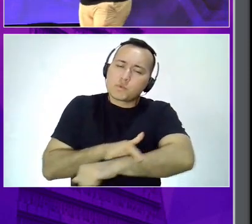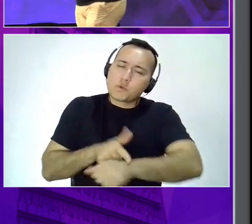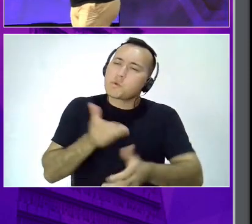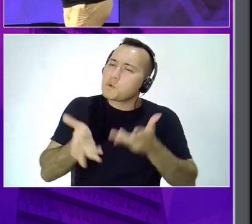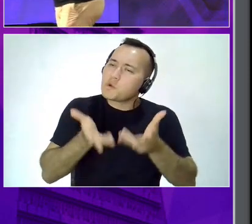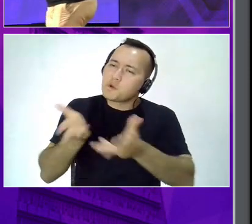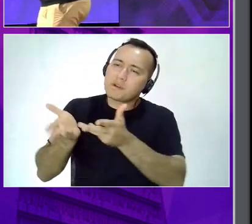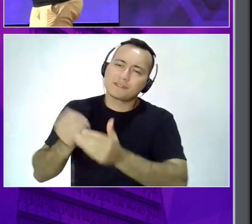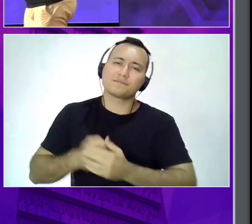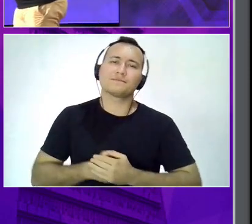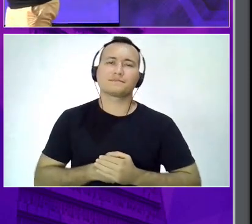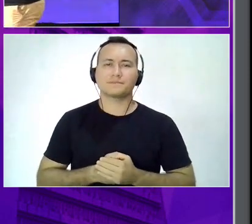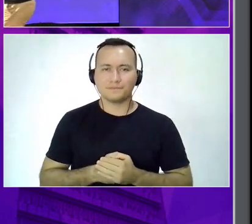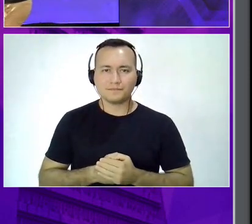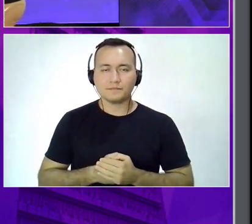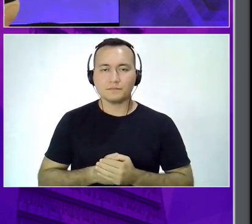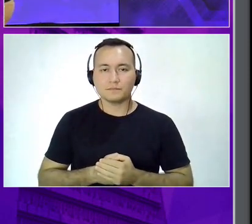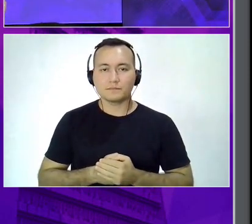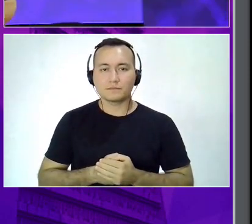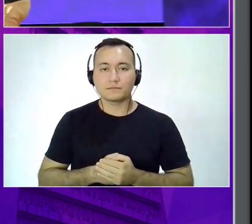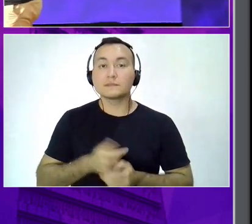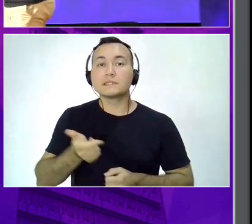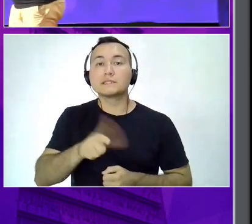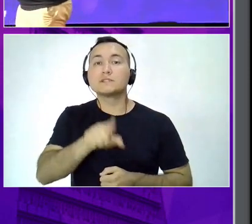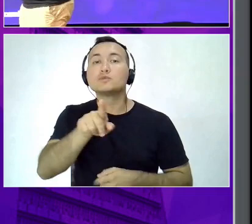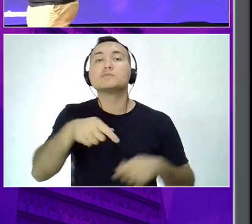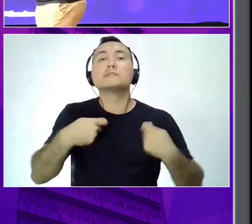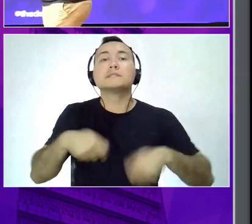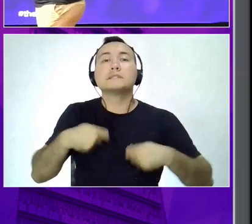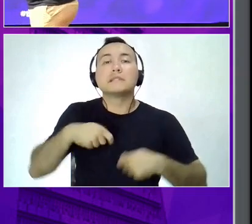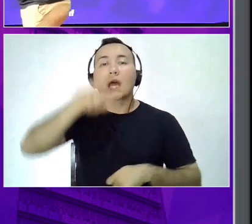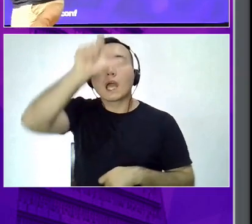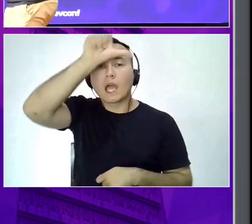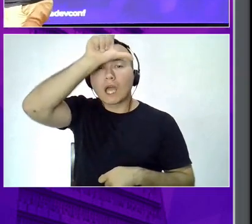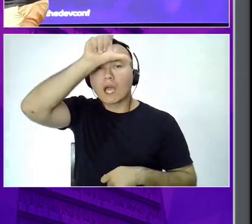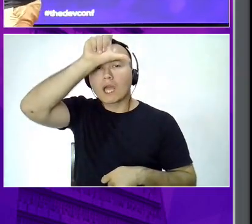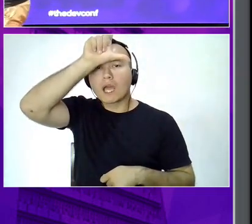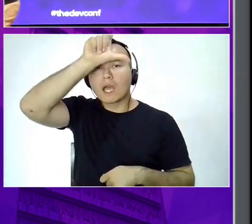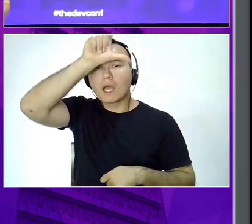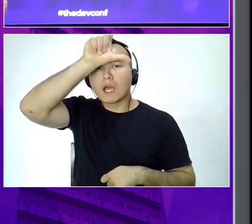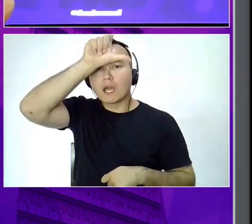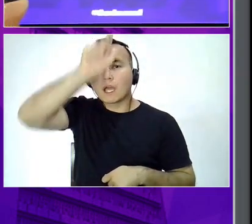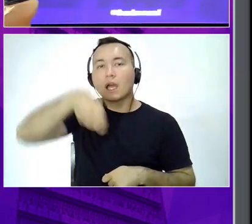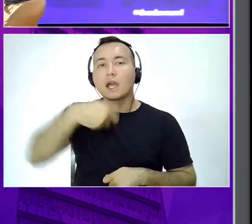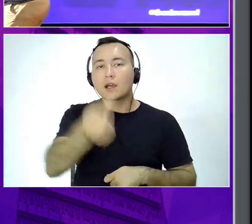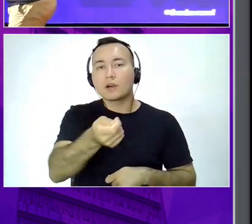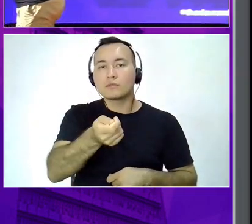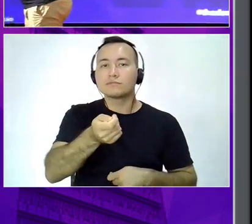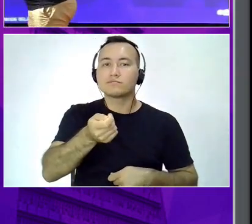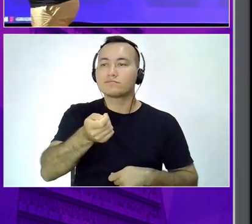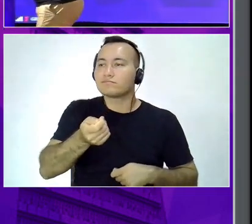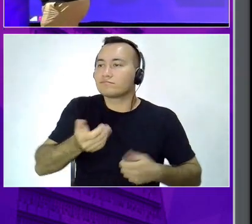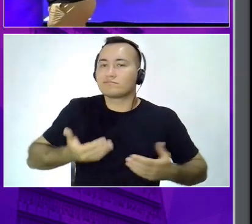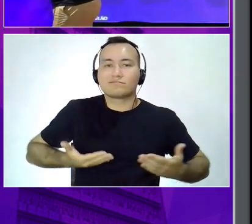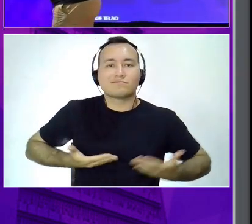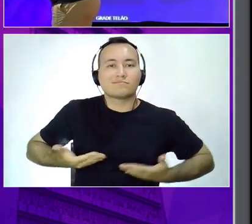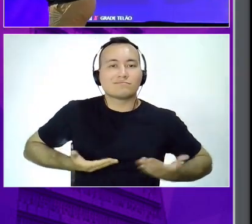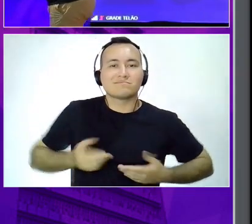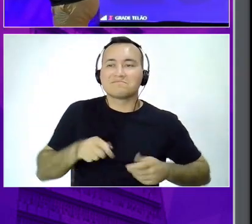líder servidor. Legal. E o líder que serve é melhor, é melhor. Mas a gente deve servir todo mundo?